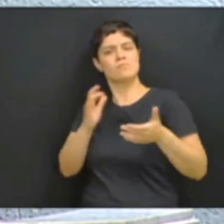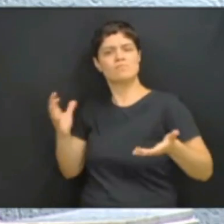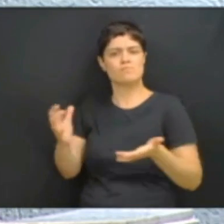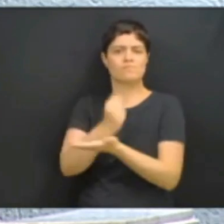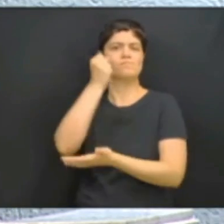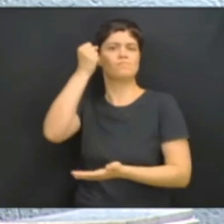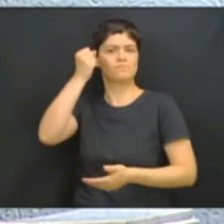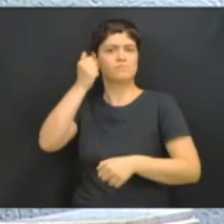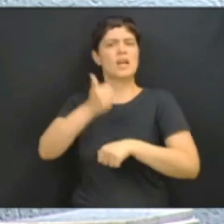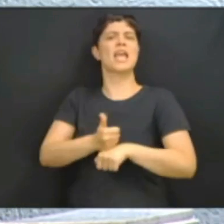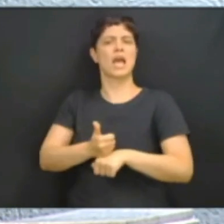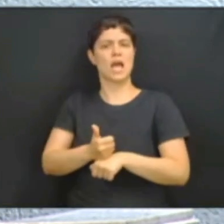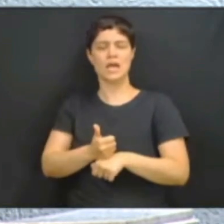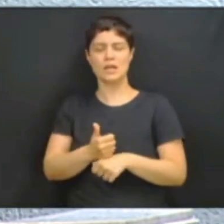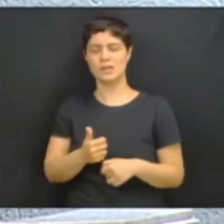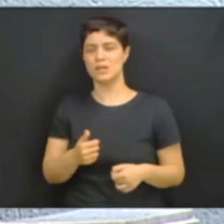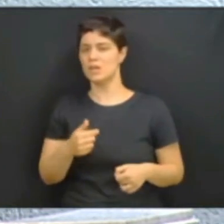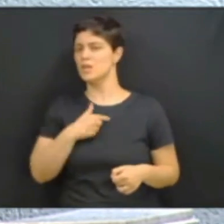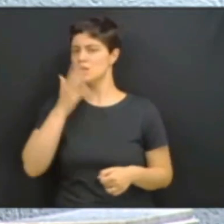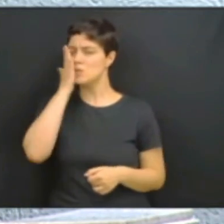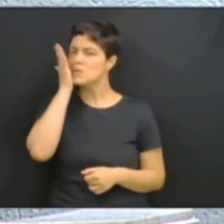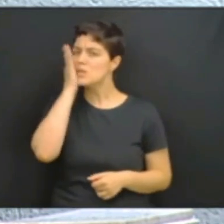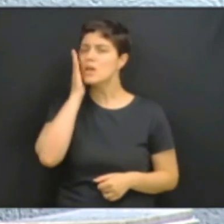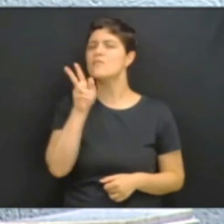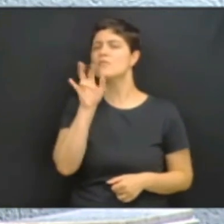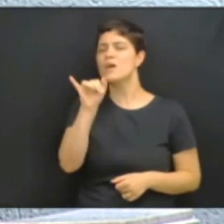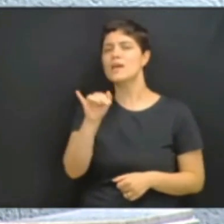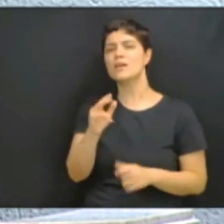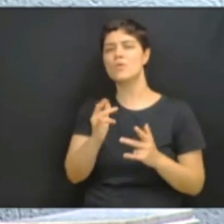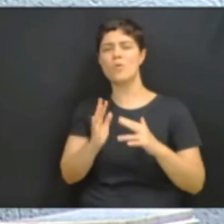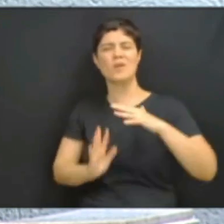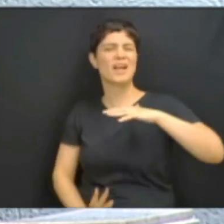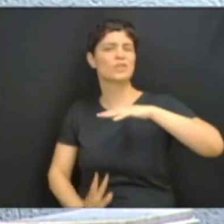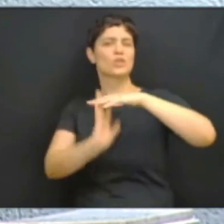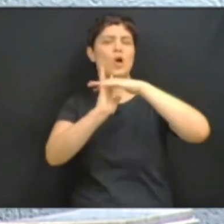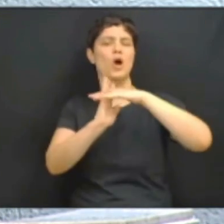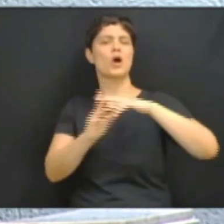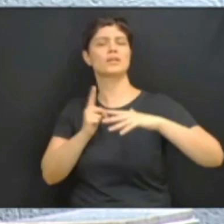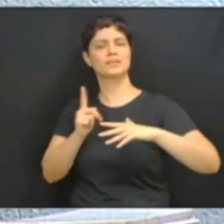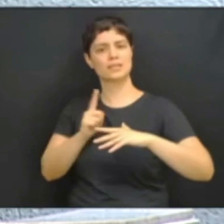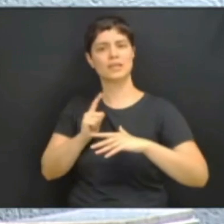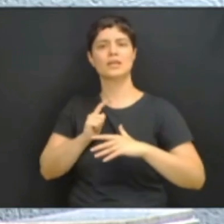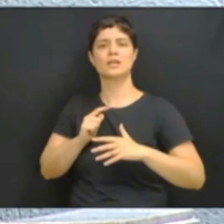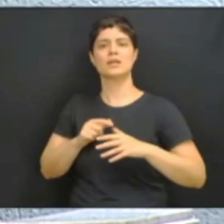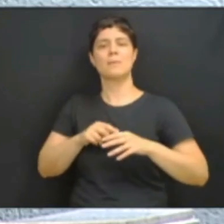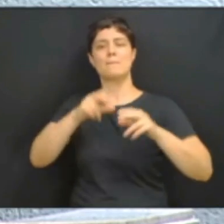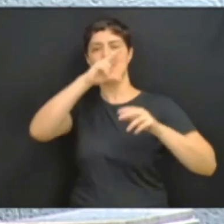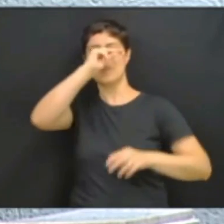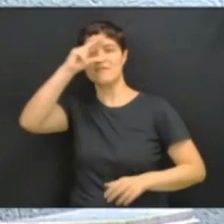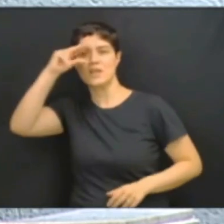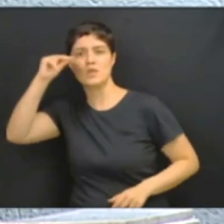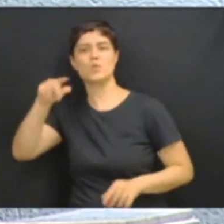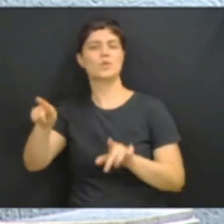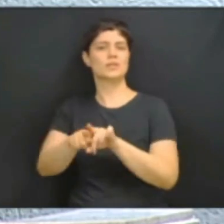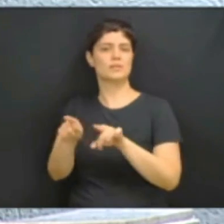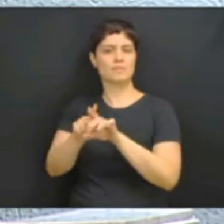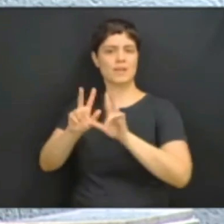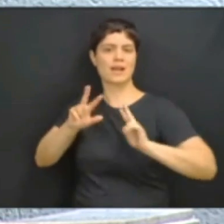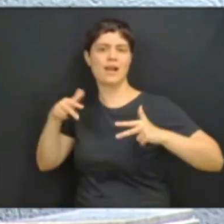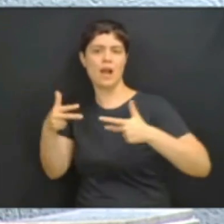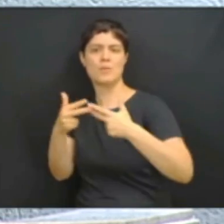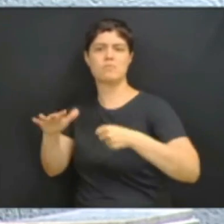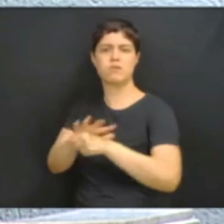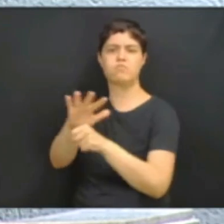disso, um recorde no número de prefeituras e de cadeiras nas câmaras municipais. E